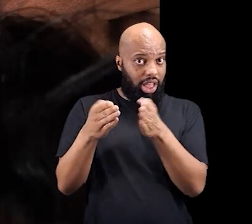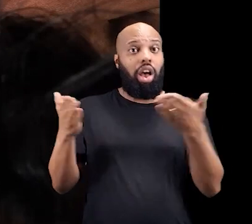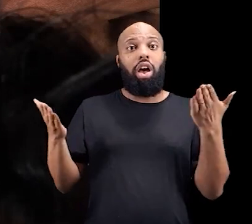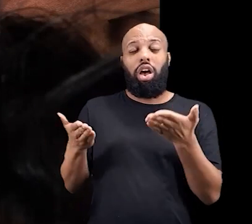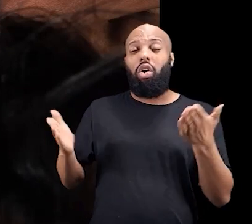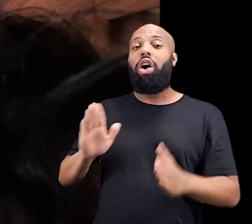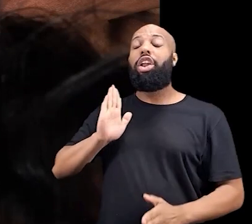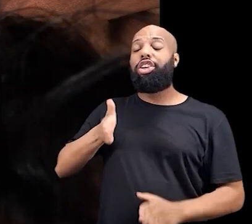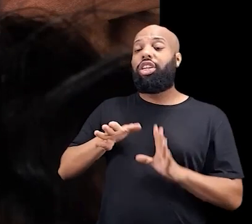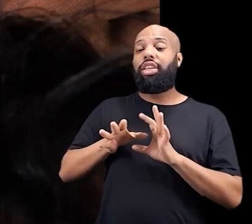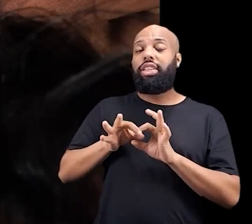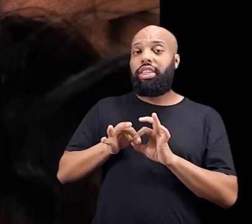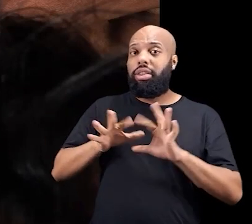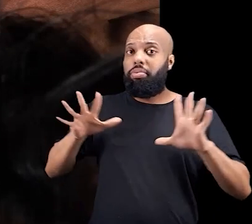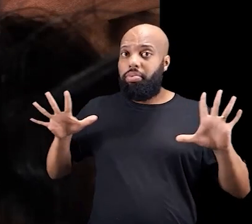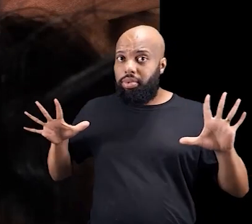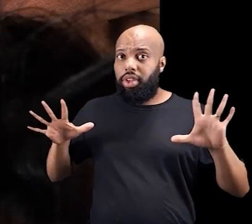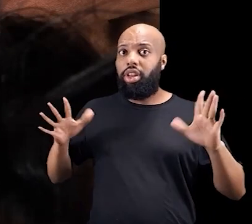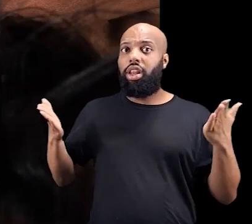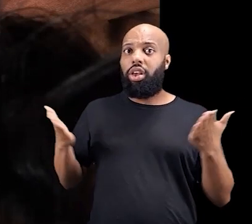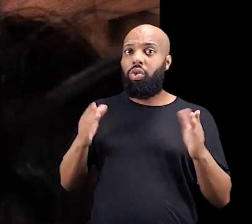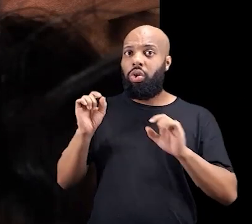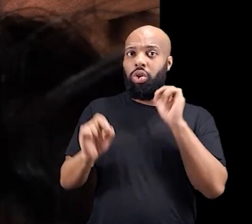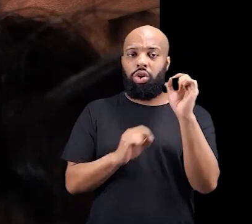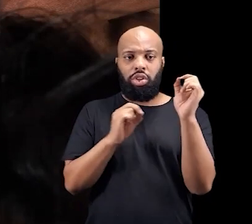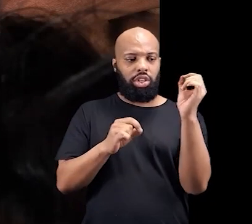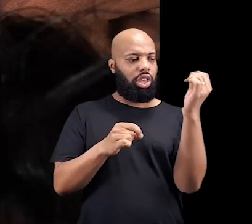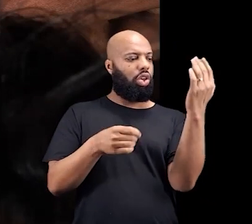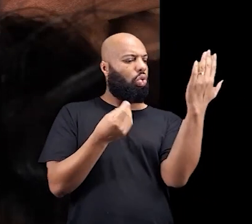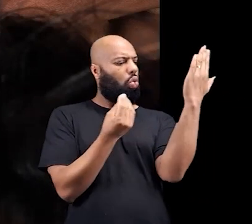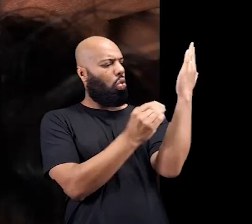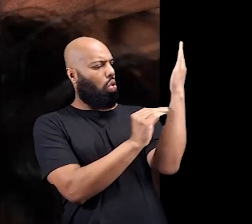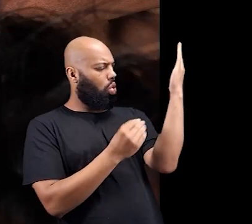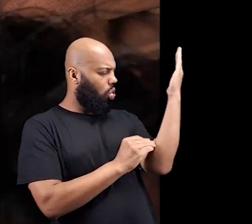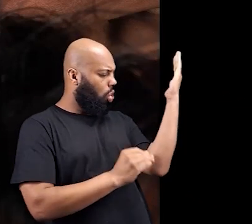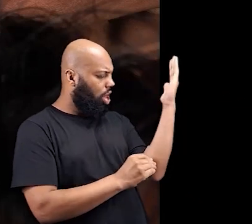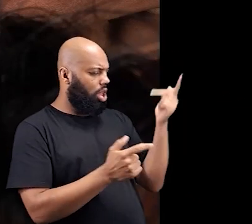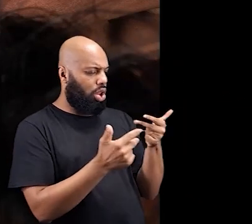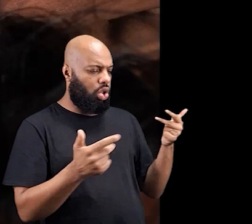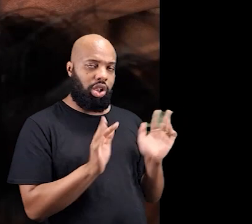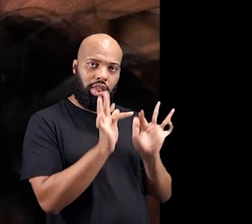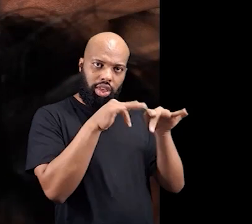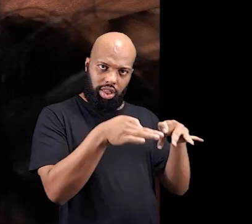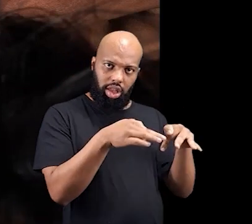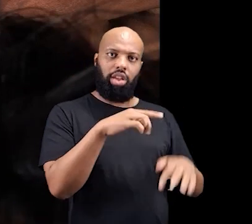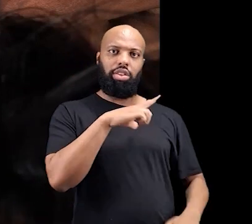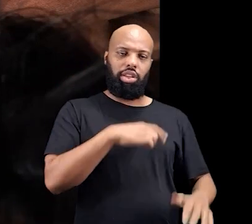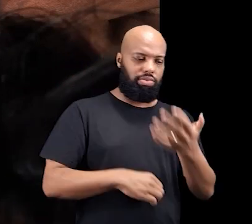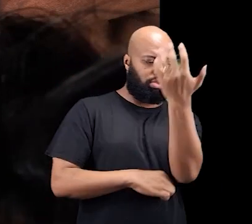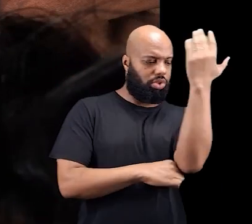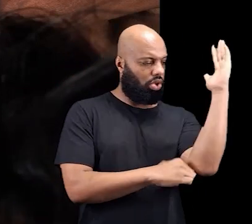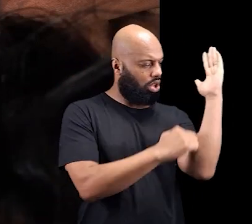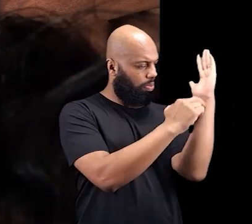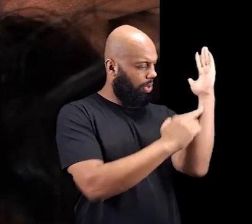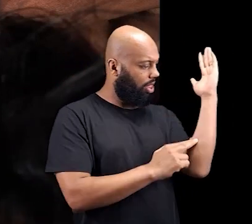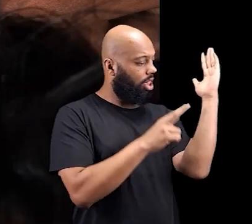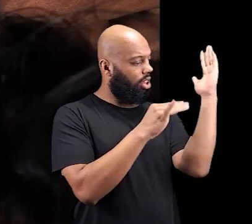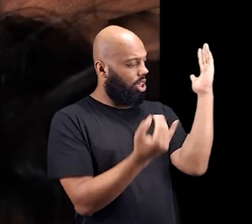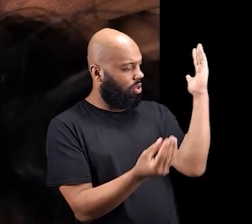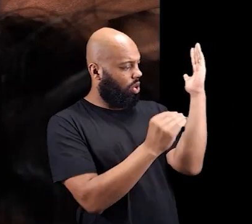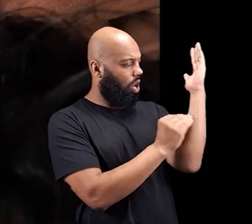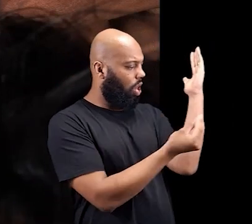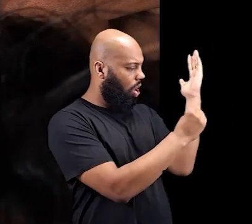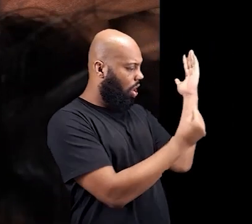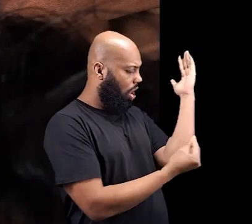Então, essa daqui é a parte onde já está sendo liberada e que eles estão colocando os adereços finais. Então, além de pintar o